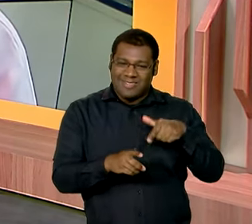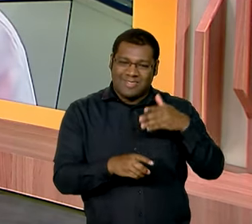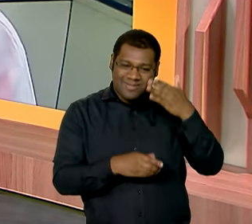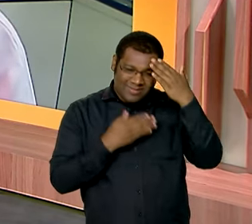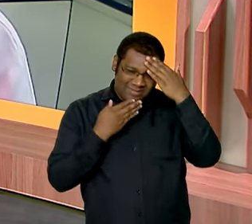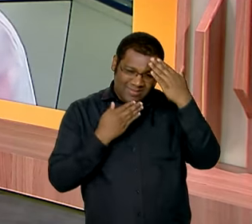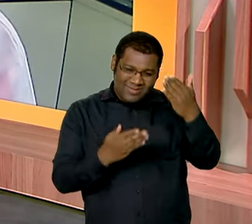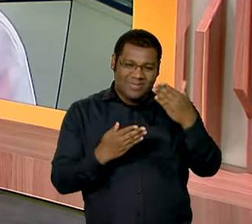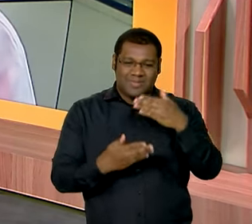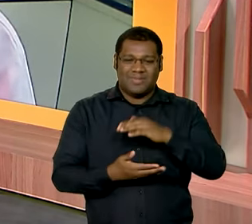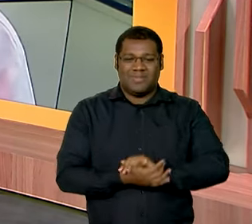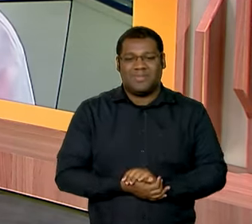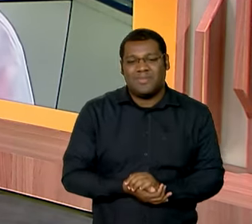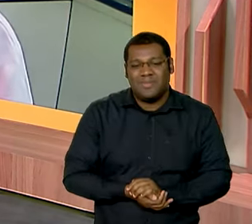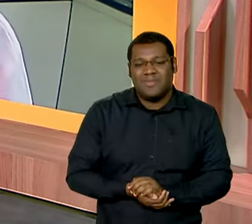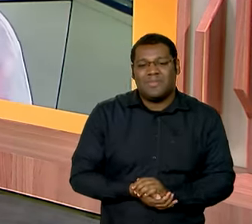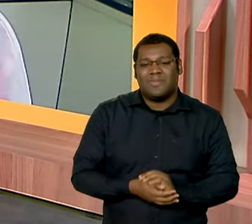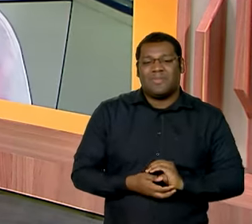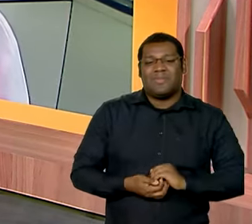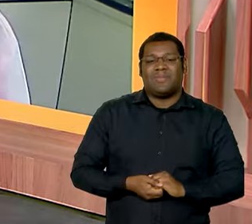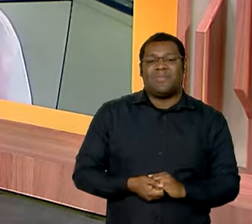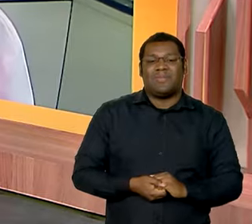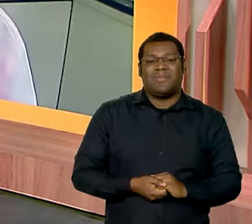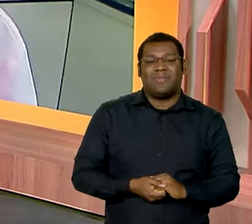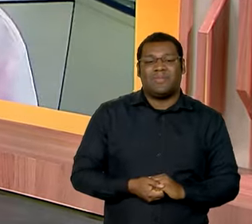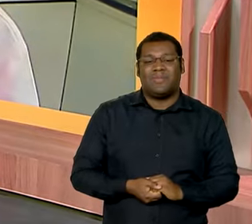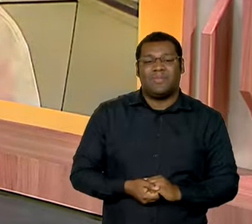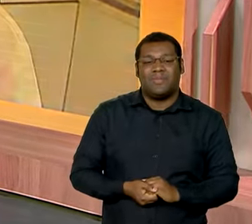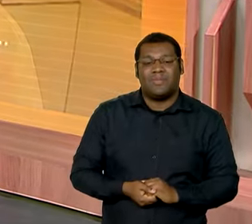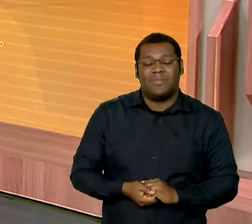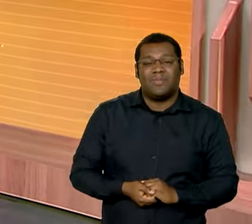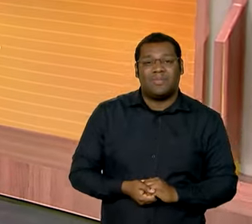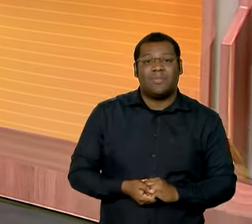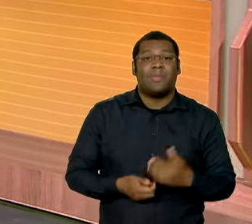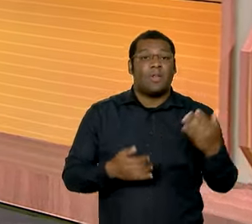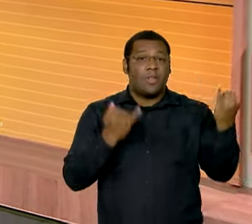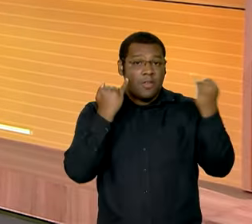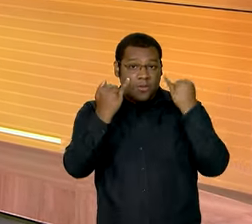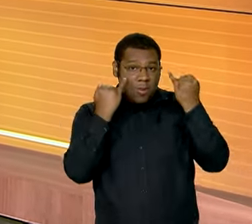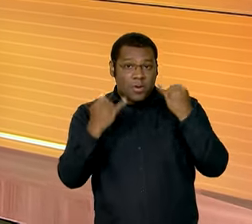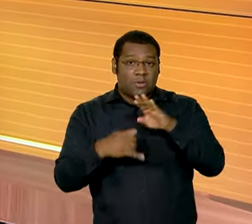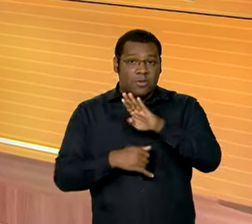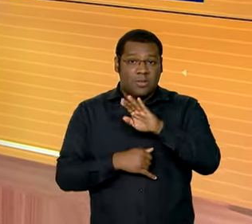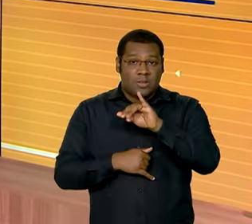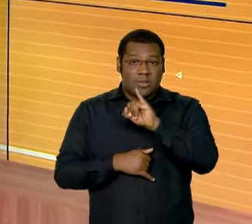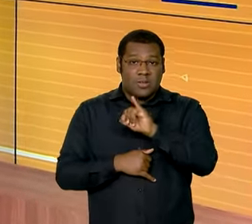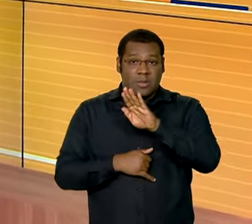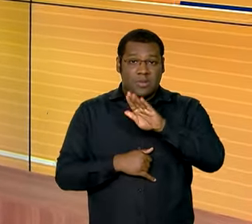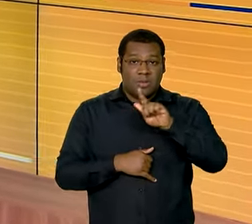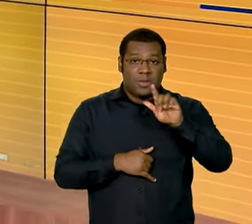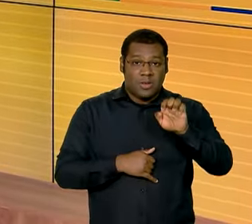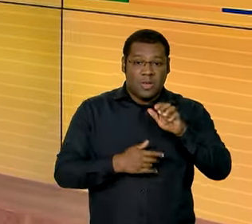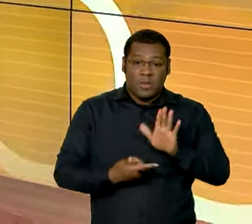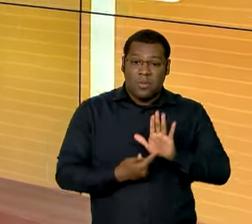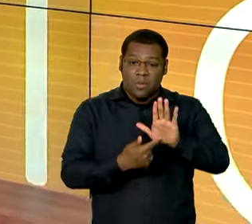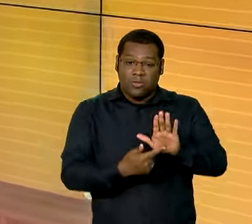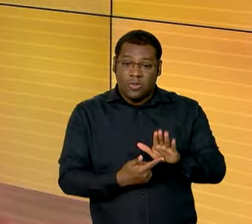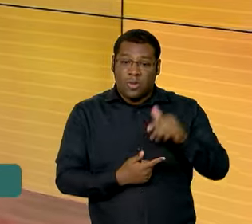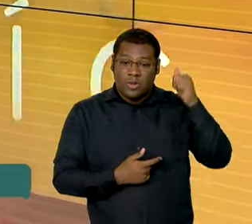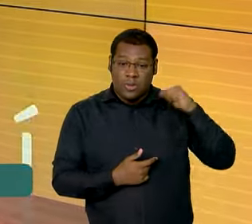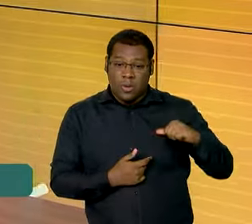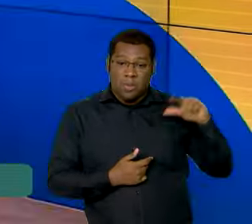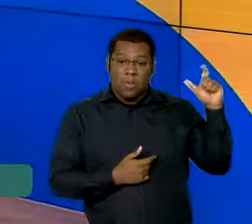Muito obrigada, Vanessa. Bom dia para você. E olha, dados do IBGE mostraram também que o Bolsa Família foi um dos